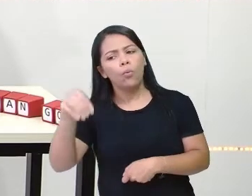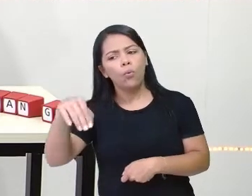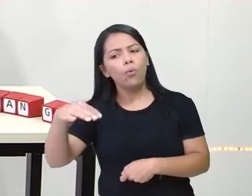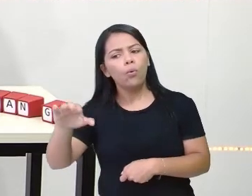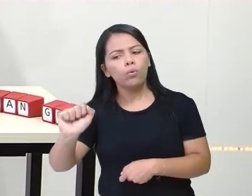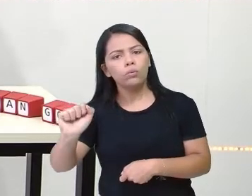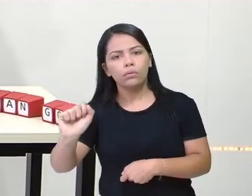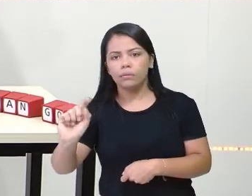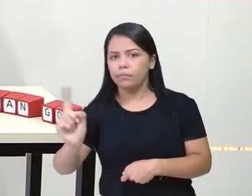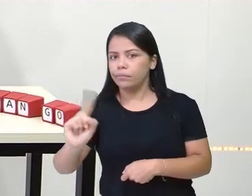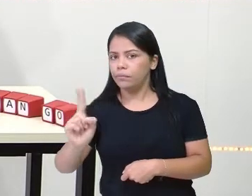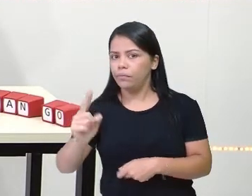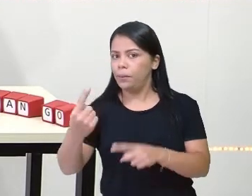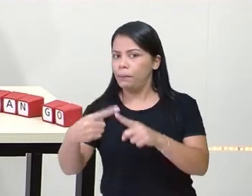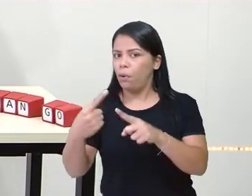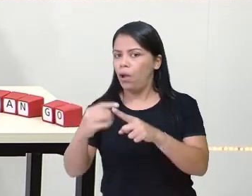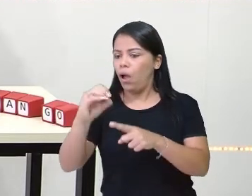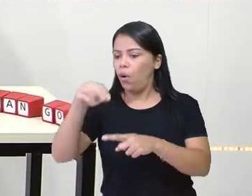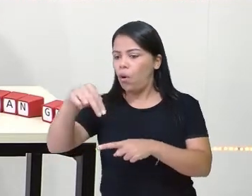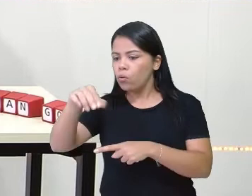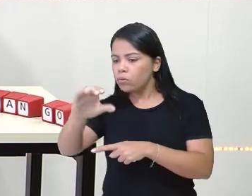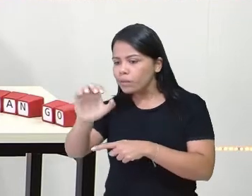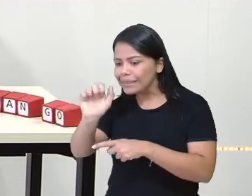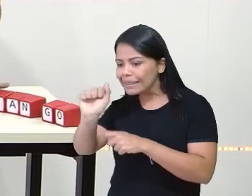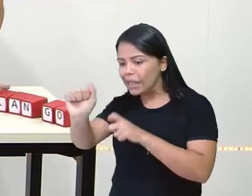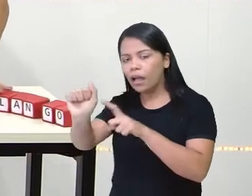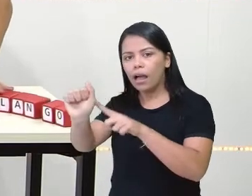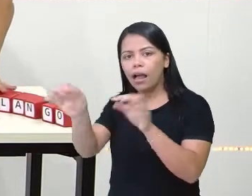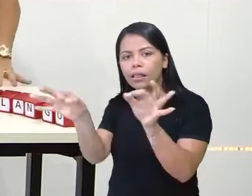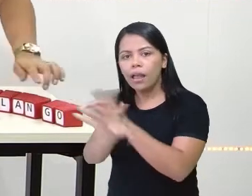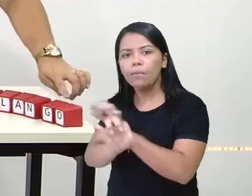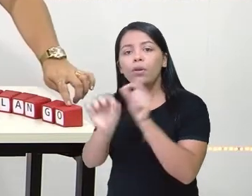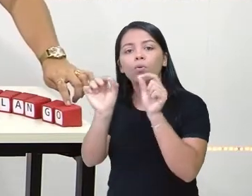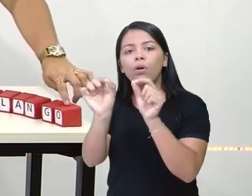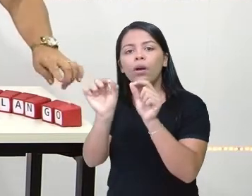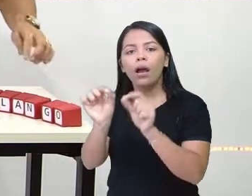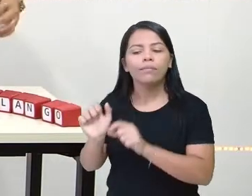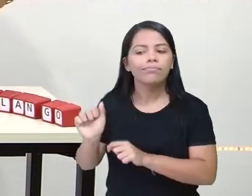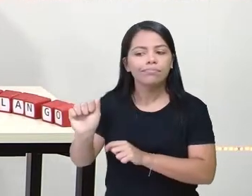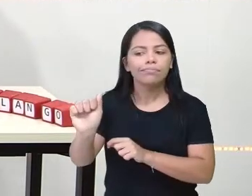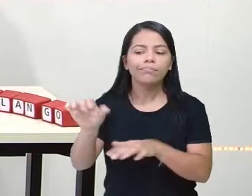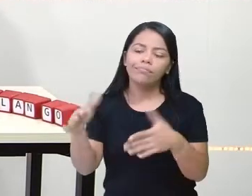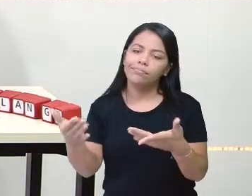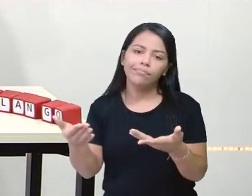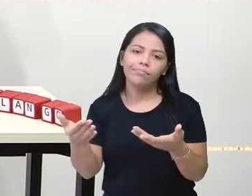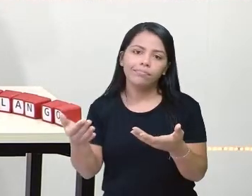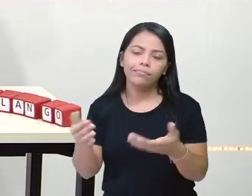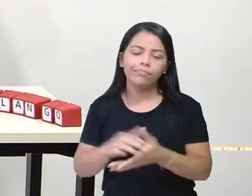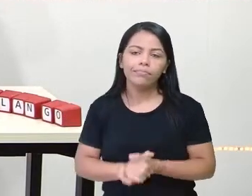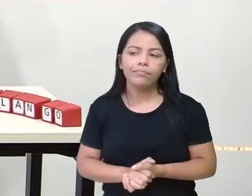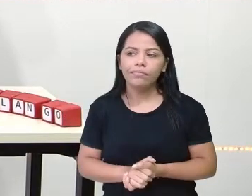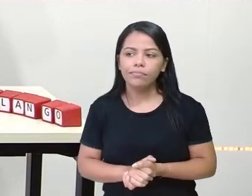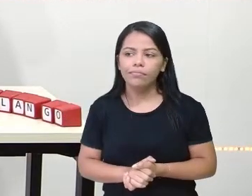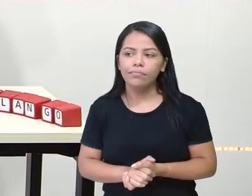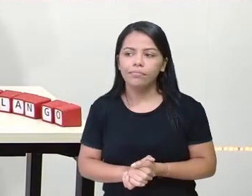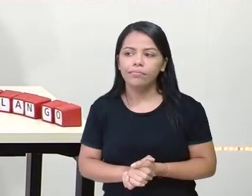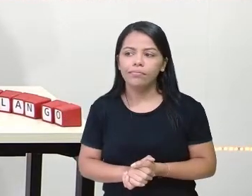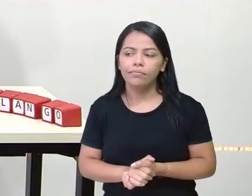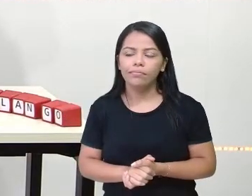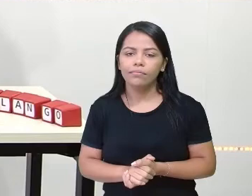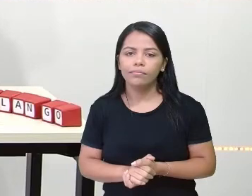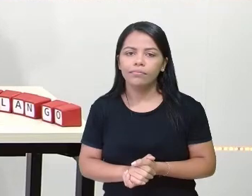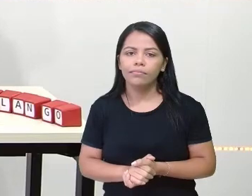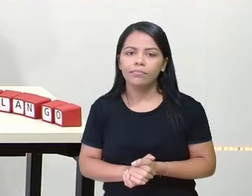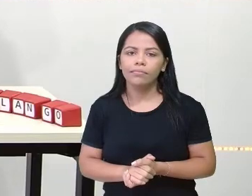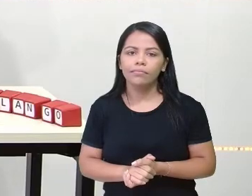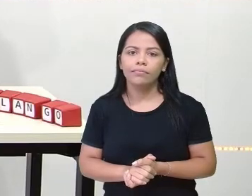Não, pode. Onça termina com O. Pode ser calango? Pode também. Pode também. Vou puxar outra letrinha para